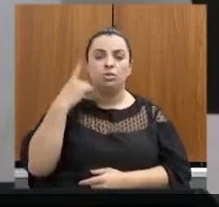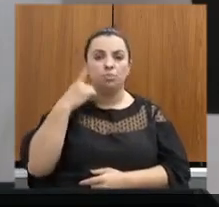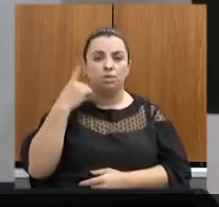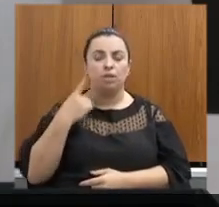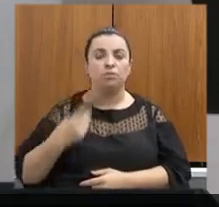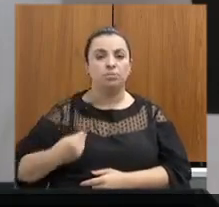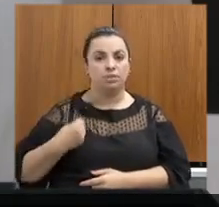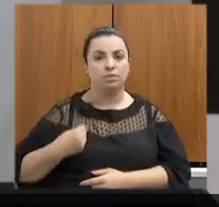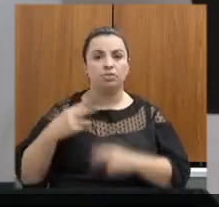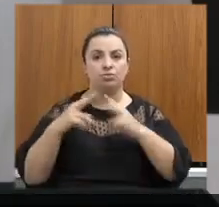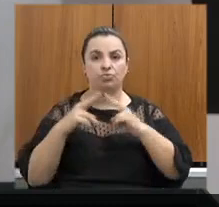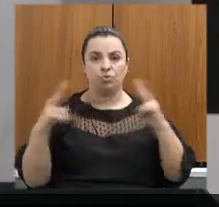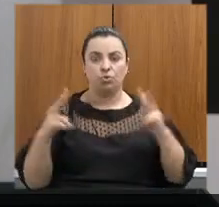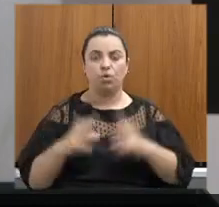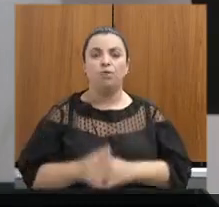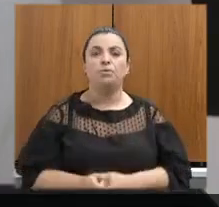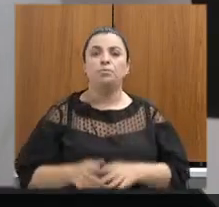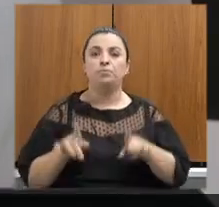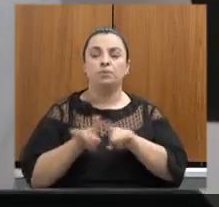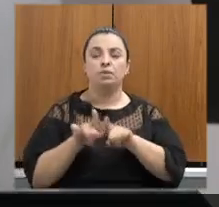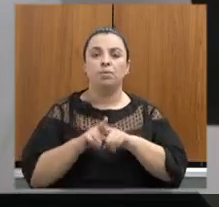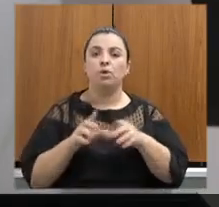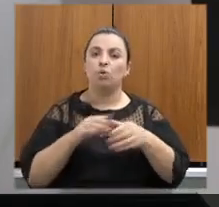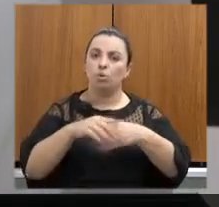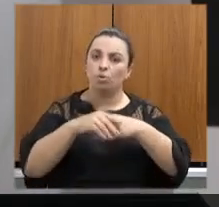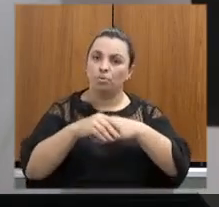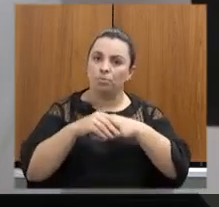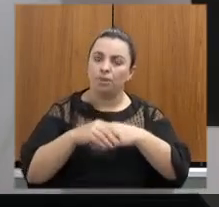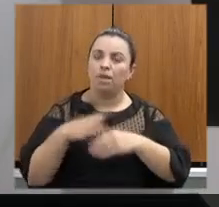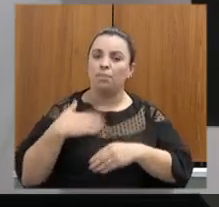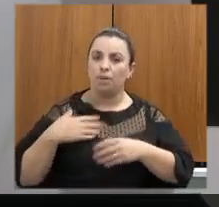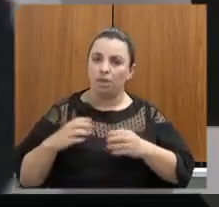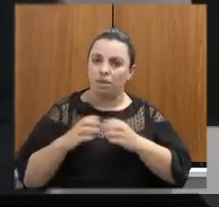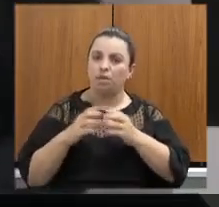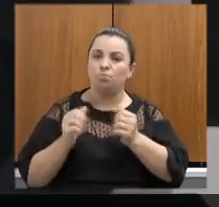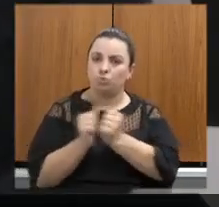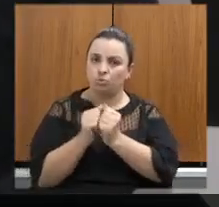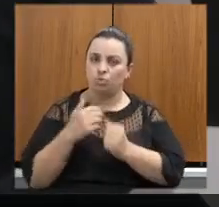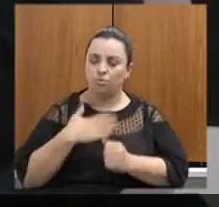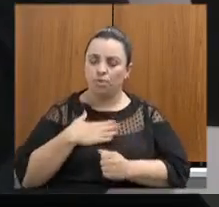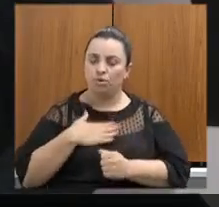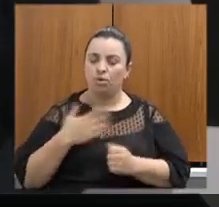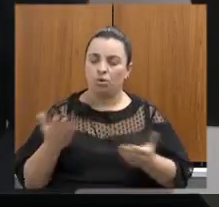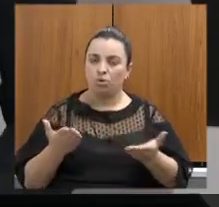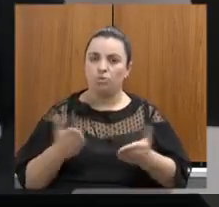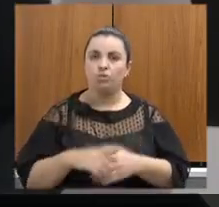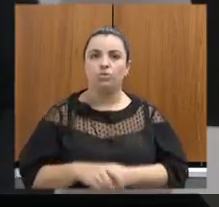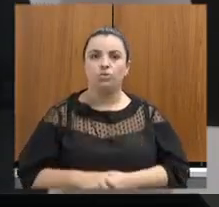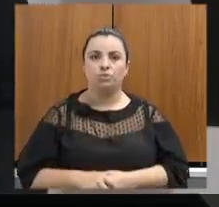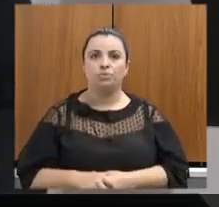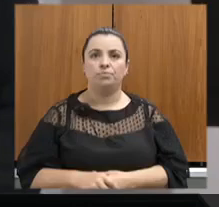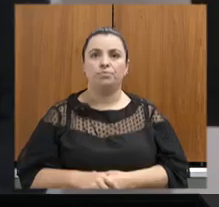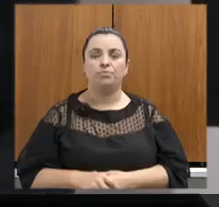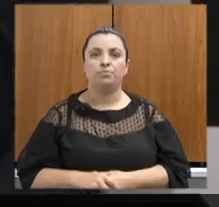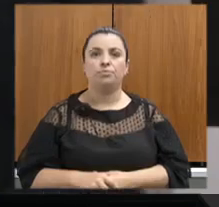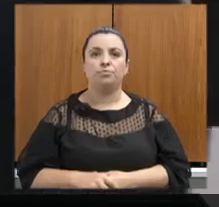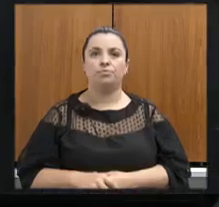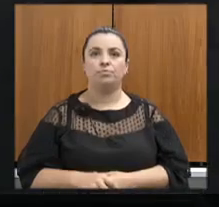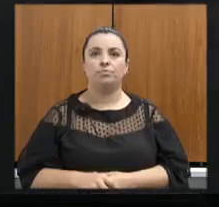presentes. Vou cumprimentar a minha equipe também que me acompanha nesse momento. Por favor.